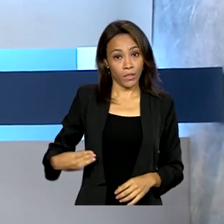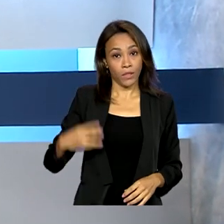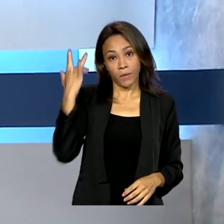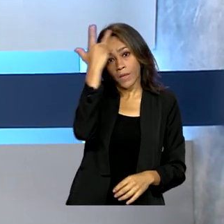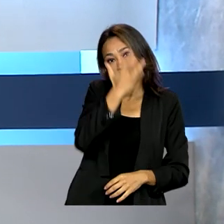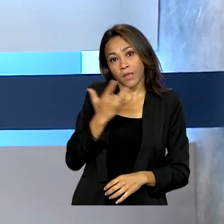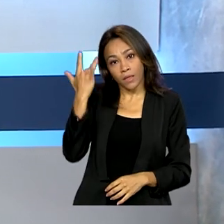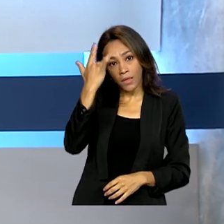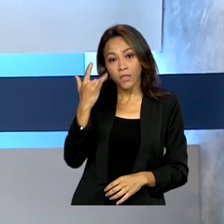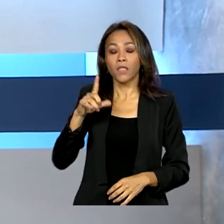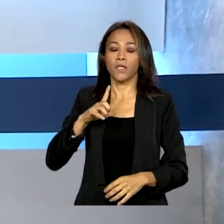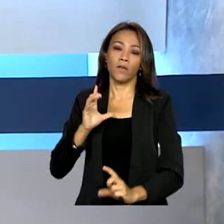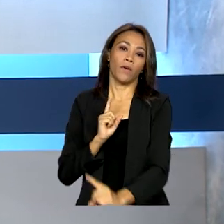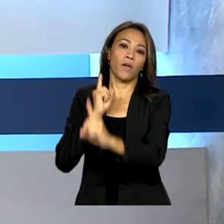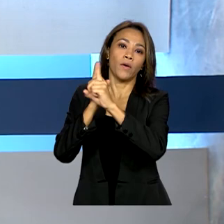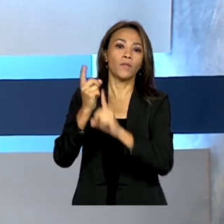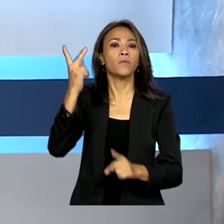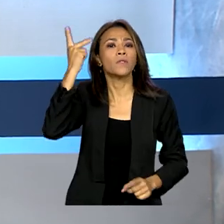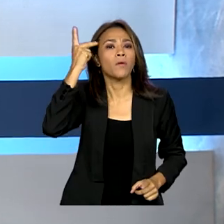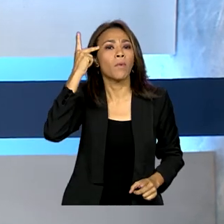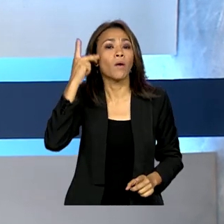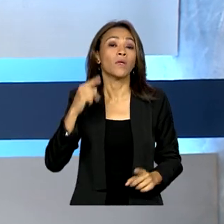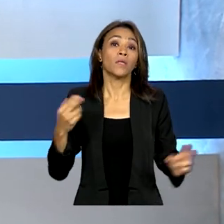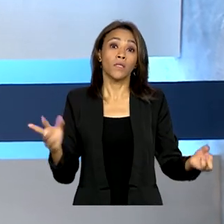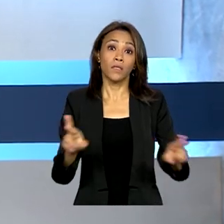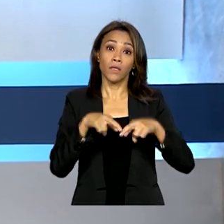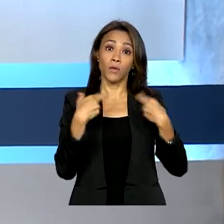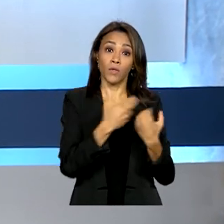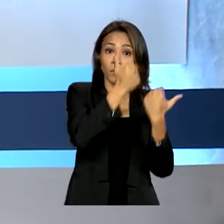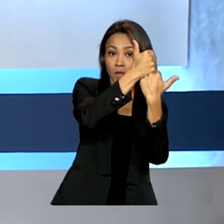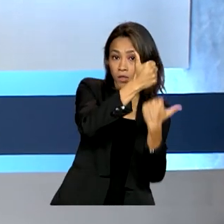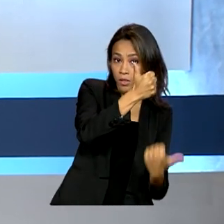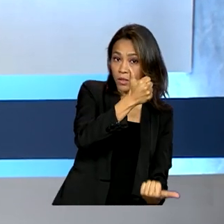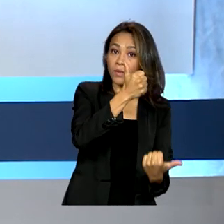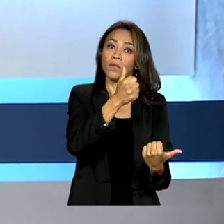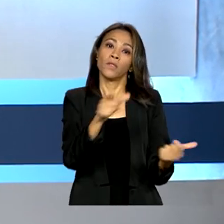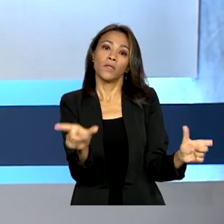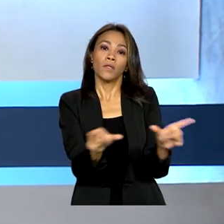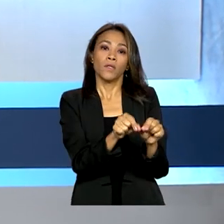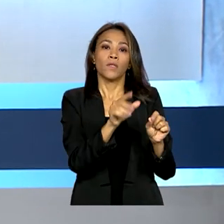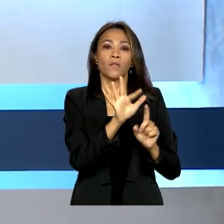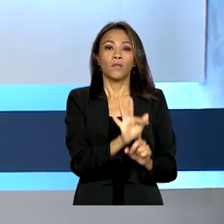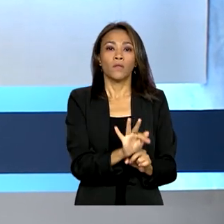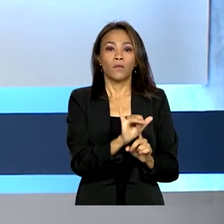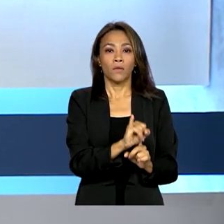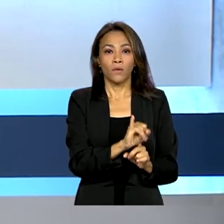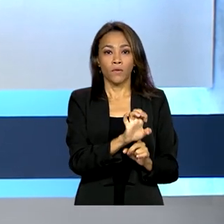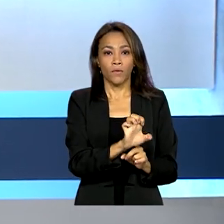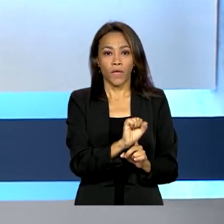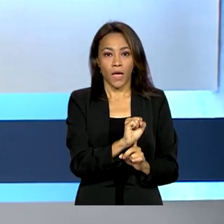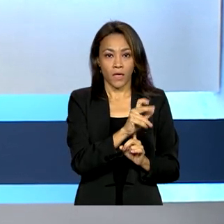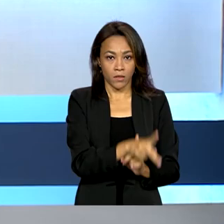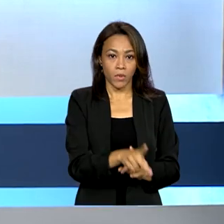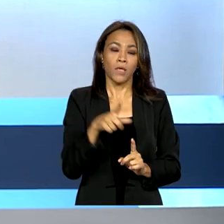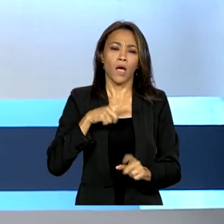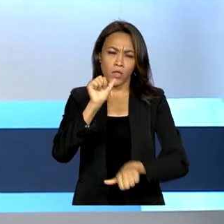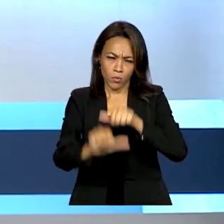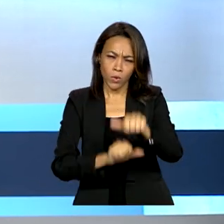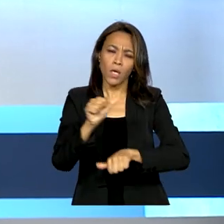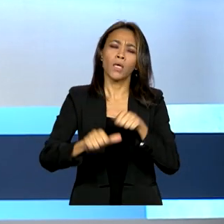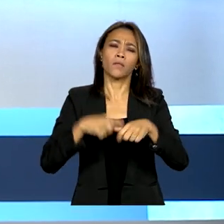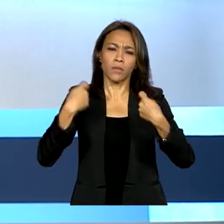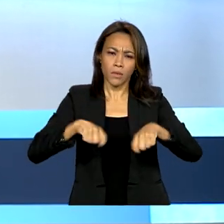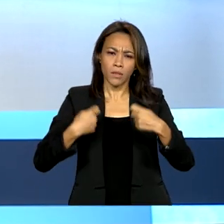Paulo e se reuniu com a diretoria da Federação das Indústrias do Estado, a Fiesp, na agenda as reformas necessárias para que o Brasil